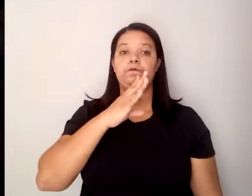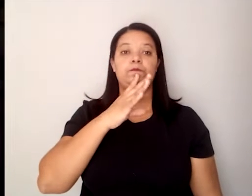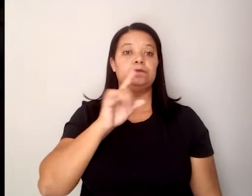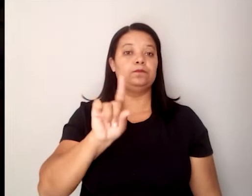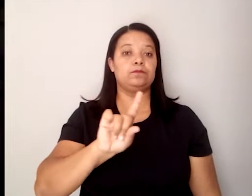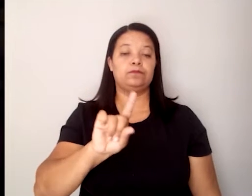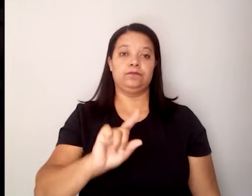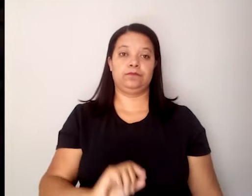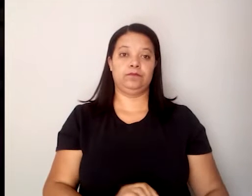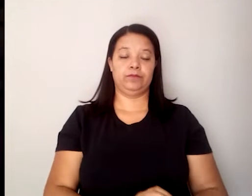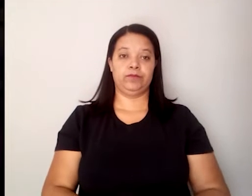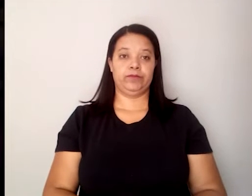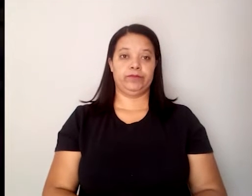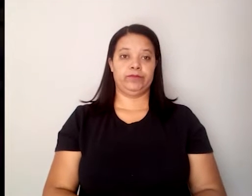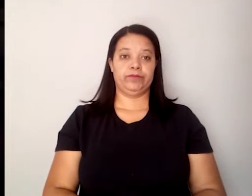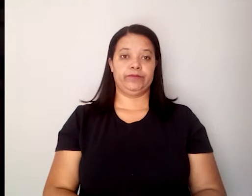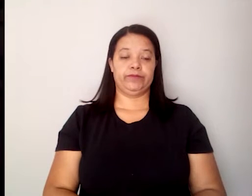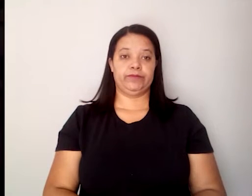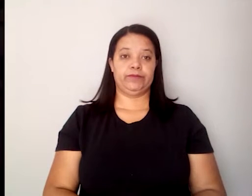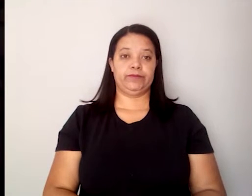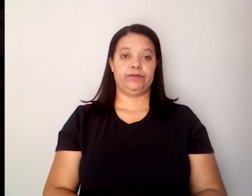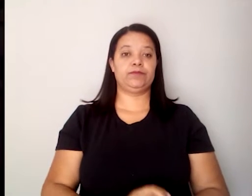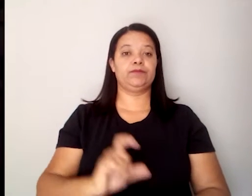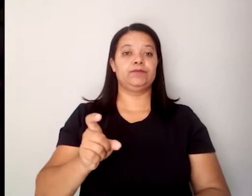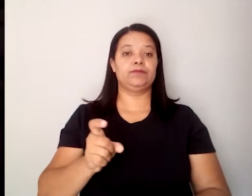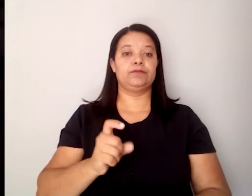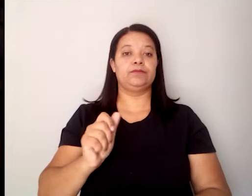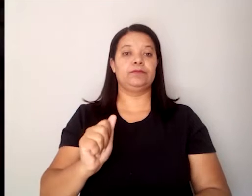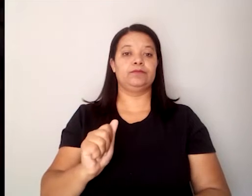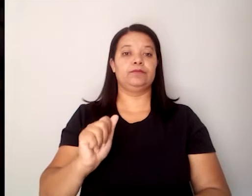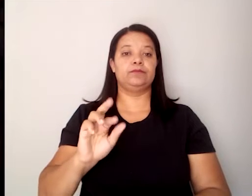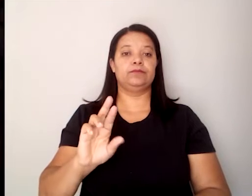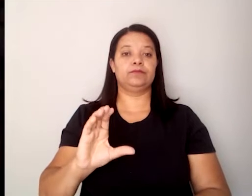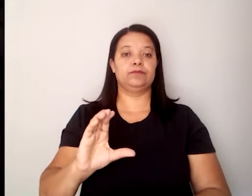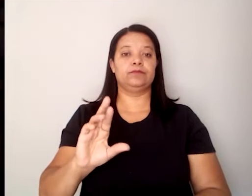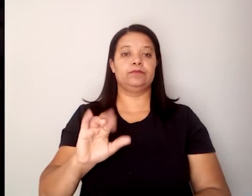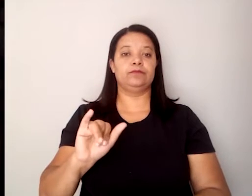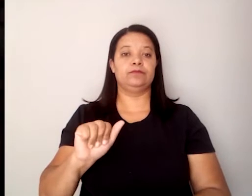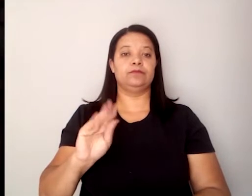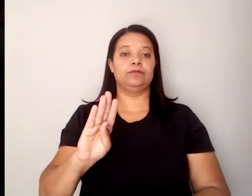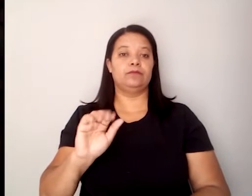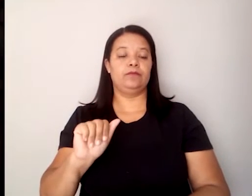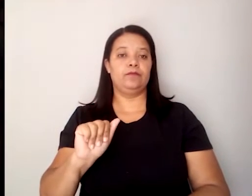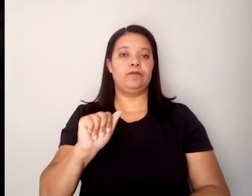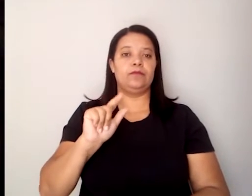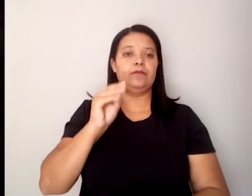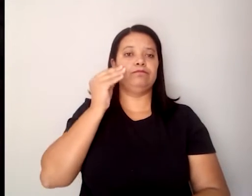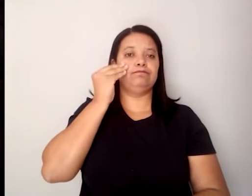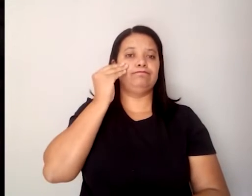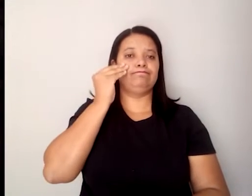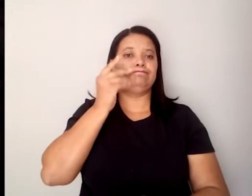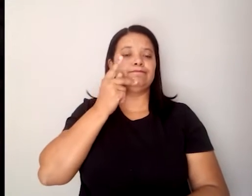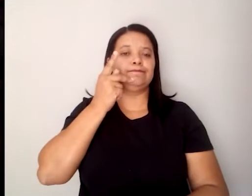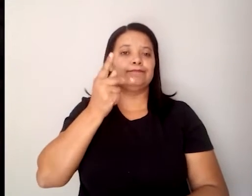dialetal, forma Chacriabá de falar português, mas